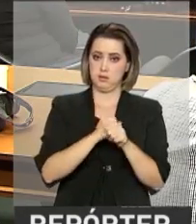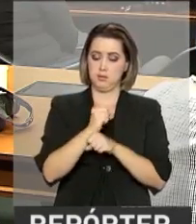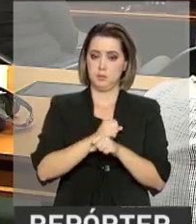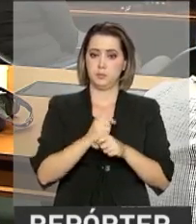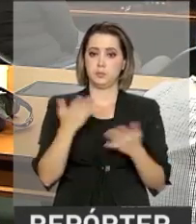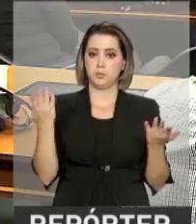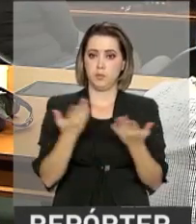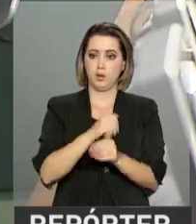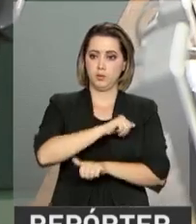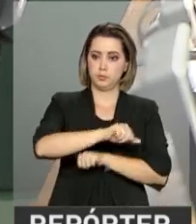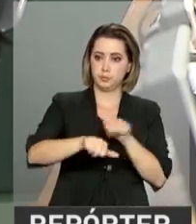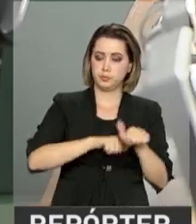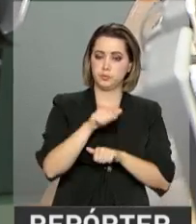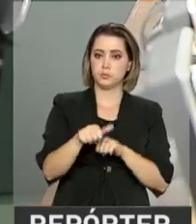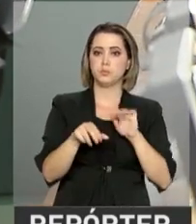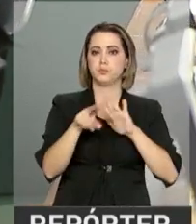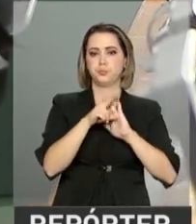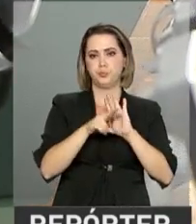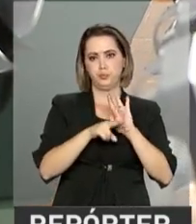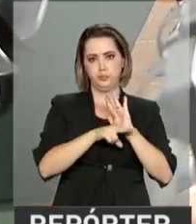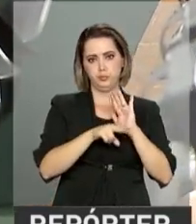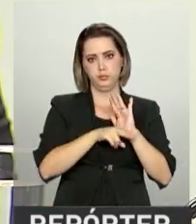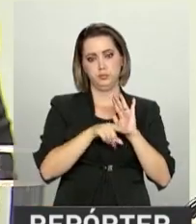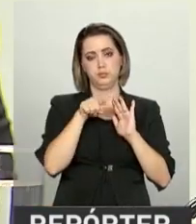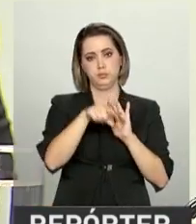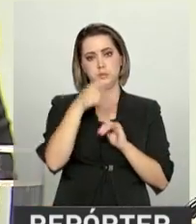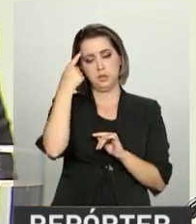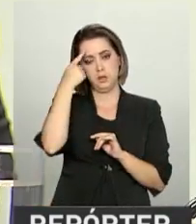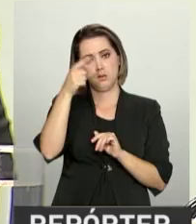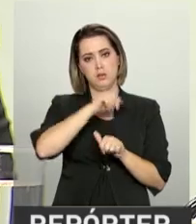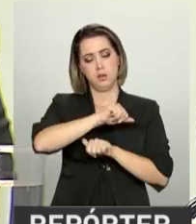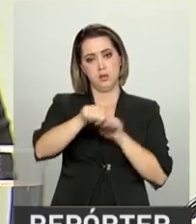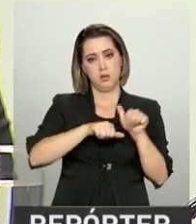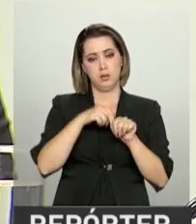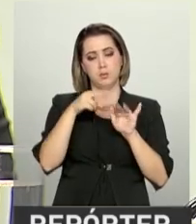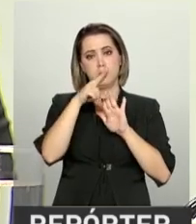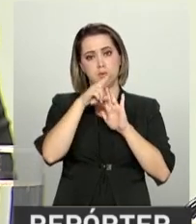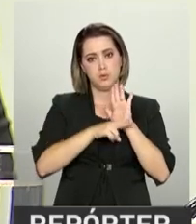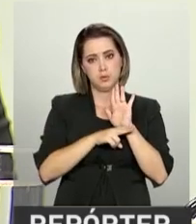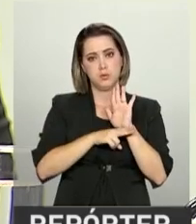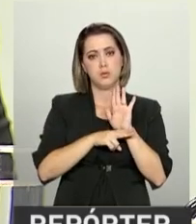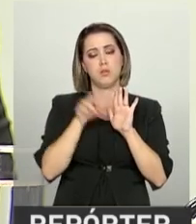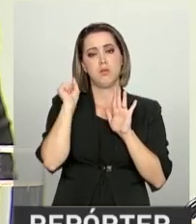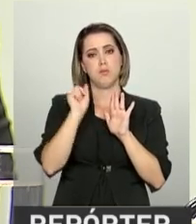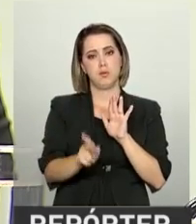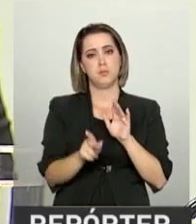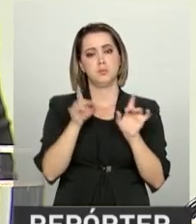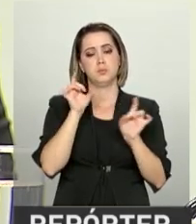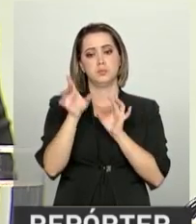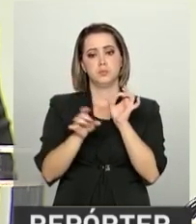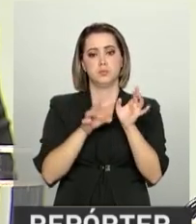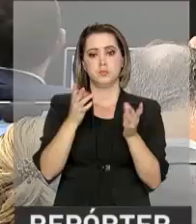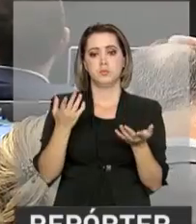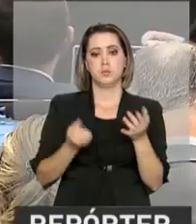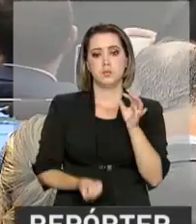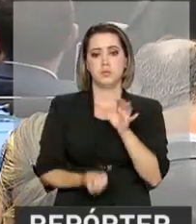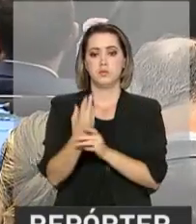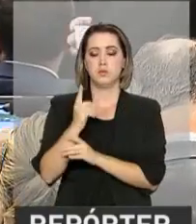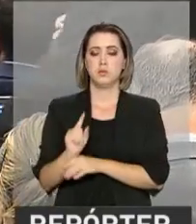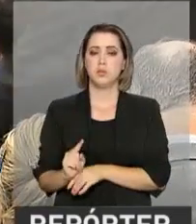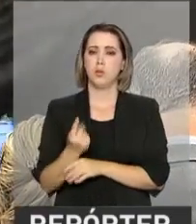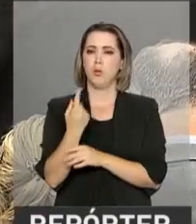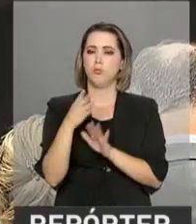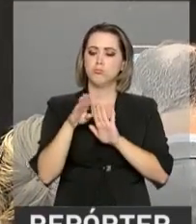reforma da Previdência, que tramita no Congresso Nacional, a ideia é alterar essas regras para as aposentadorias especiais e criar um